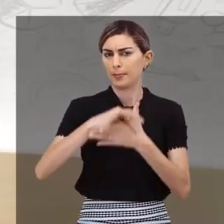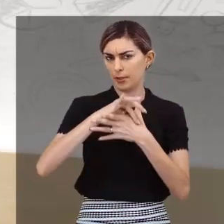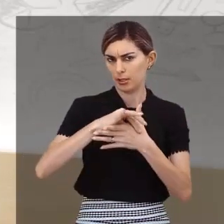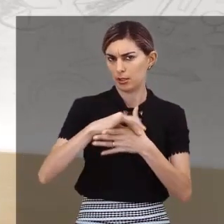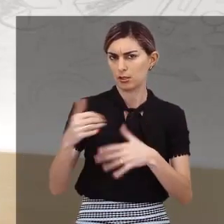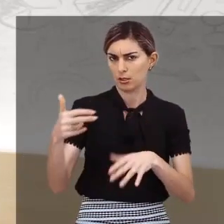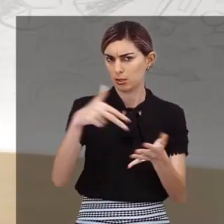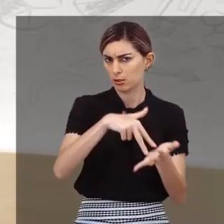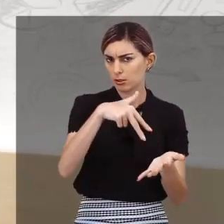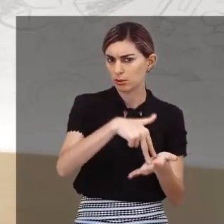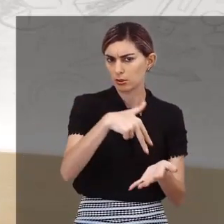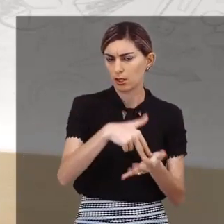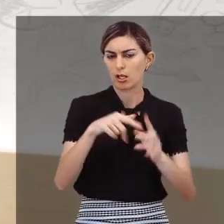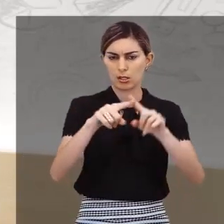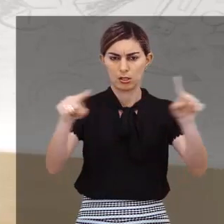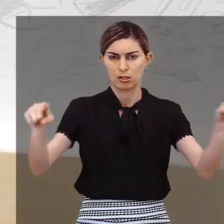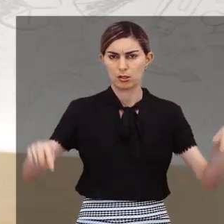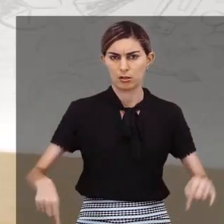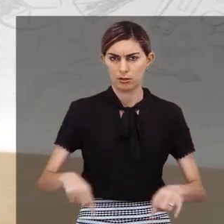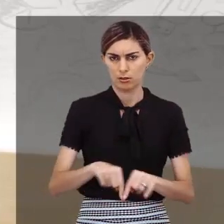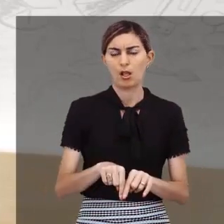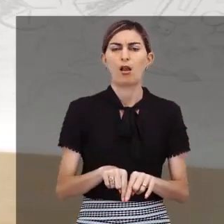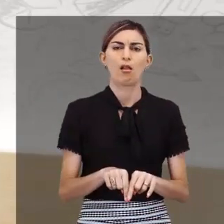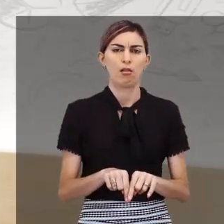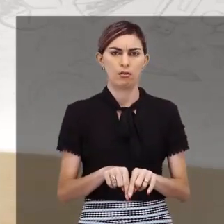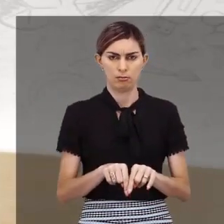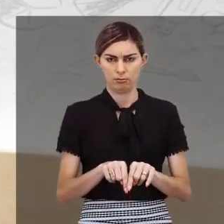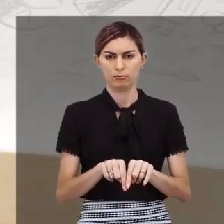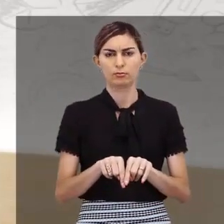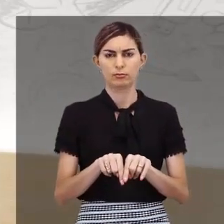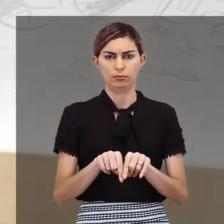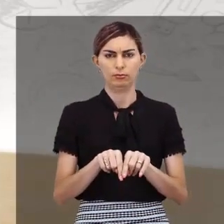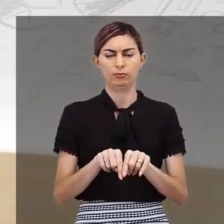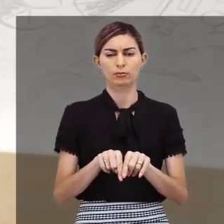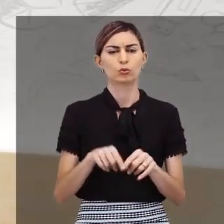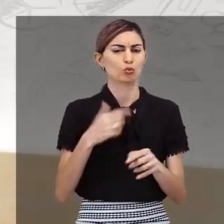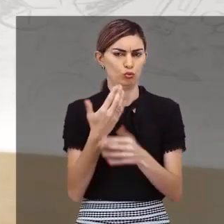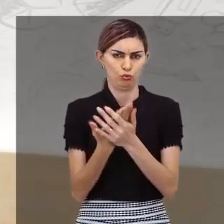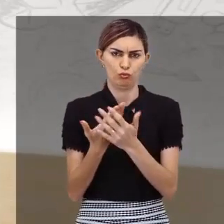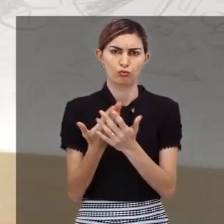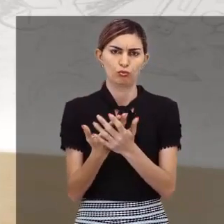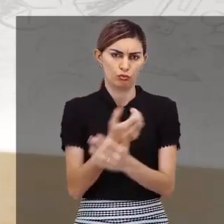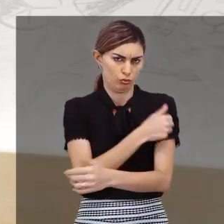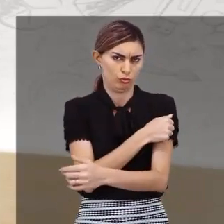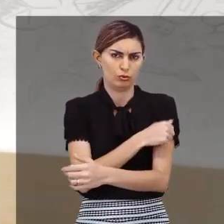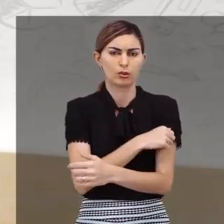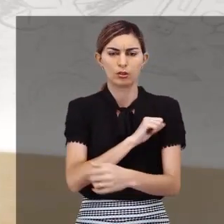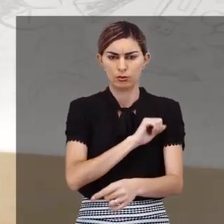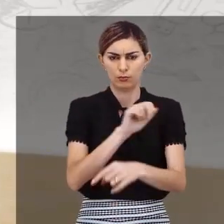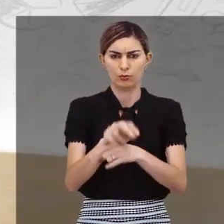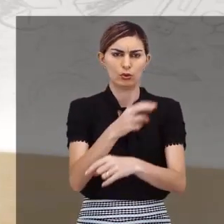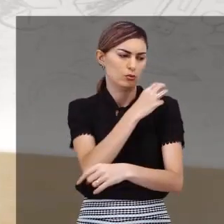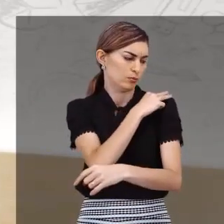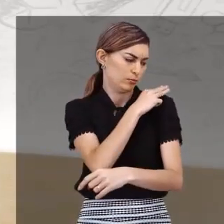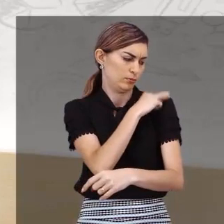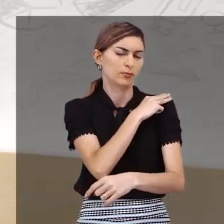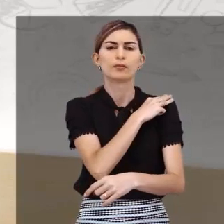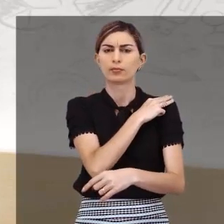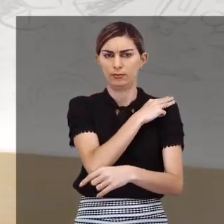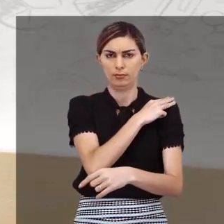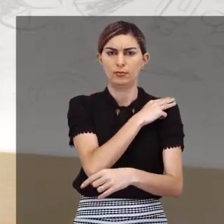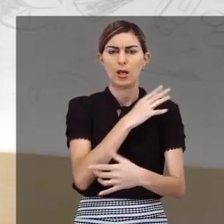atende em sala de aula convencional, os estudantes egressos do ensino fundamental,